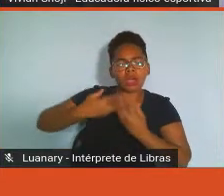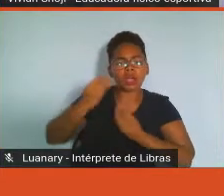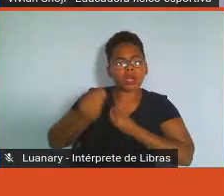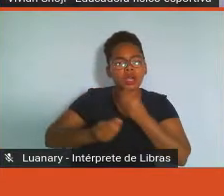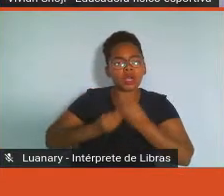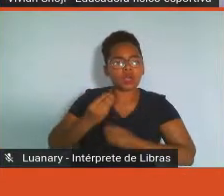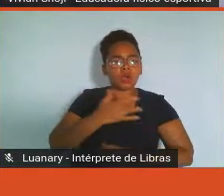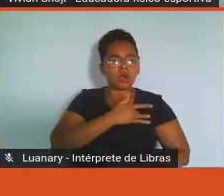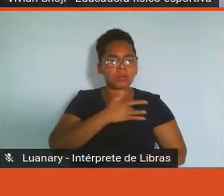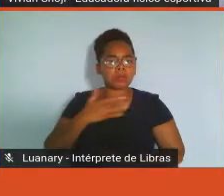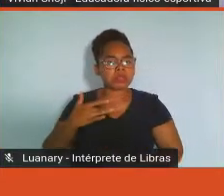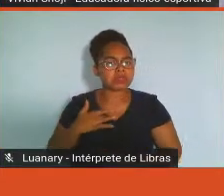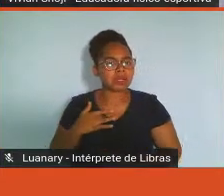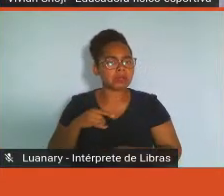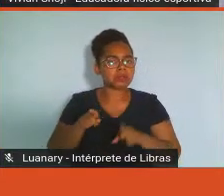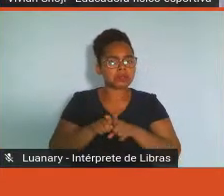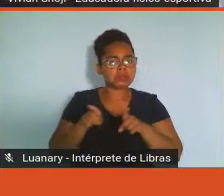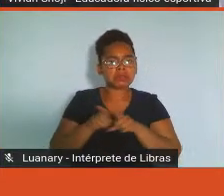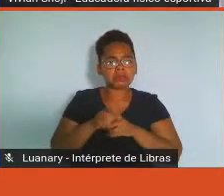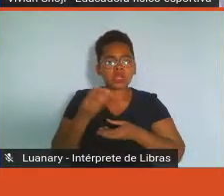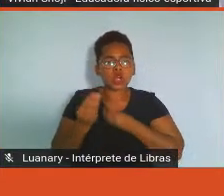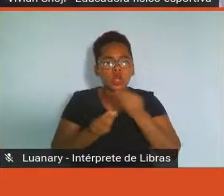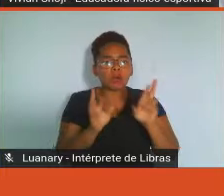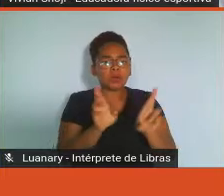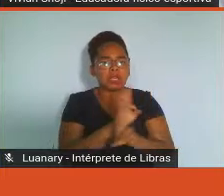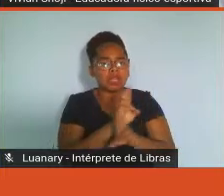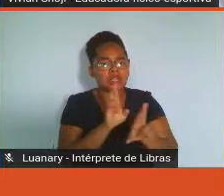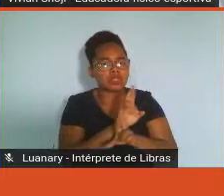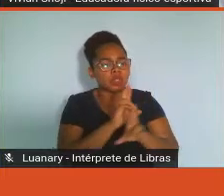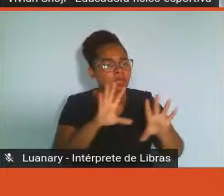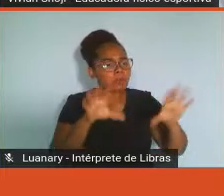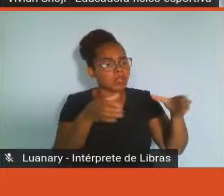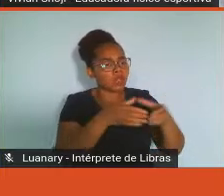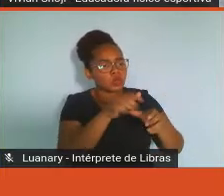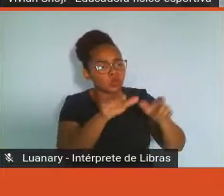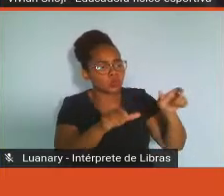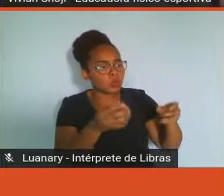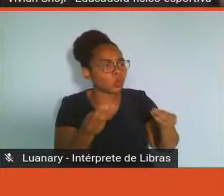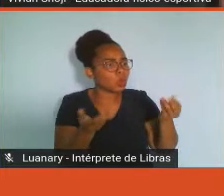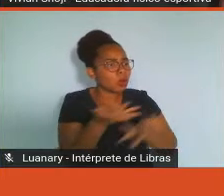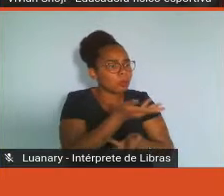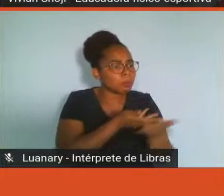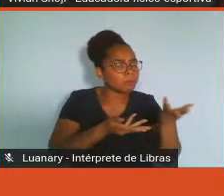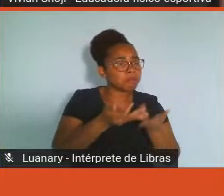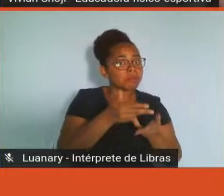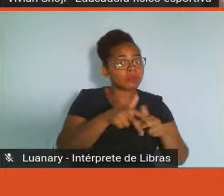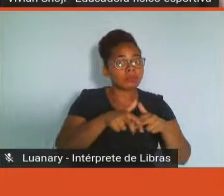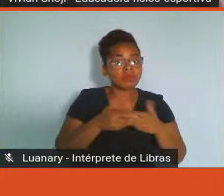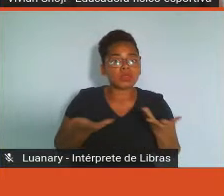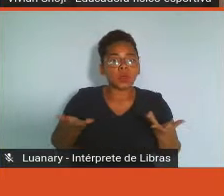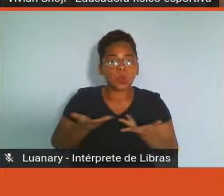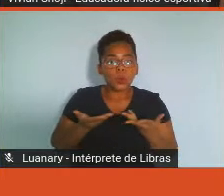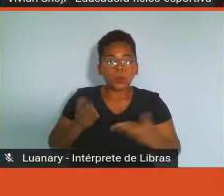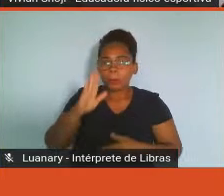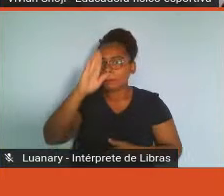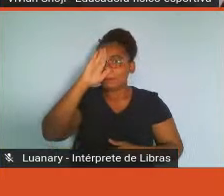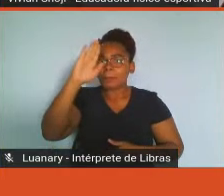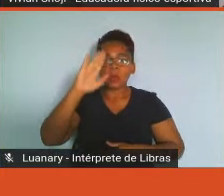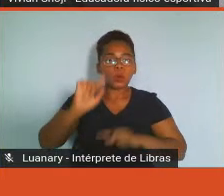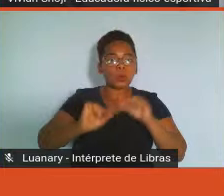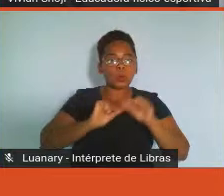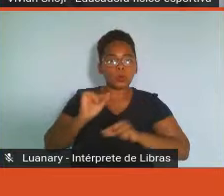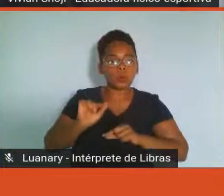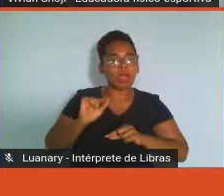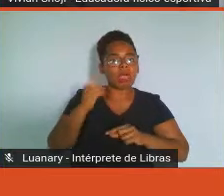da sua segurança, do seu emocional, eles tiveram que se preocupar muito mais com esse tema do bem-estar. Infelizmente, vocês sabem,